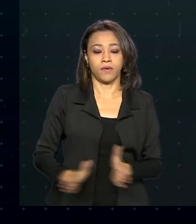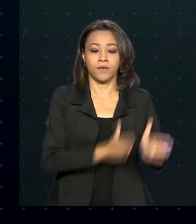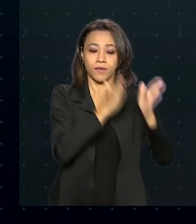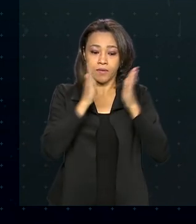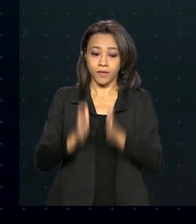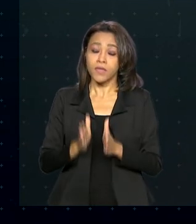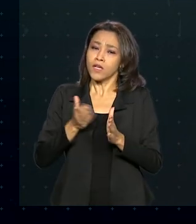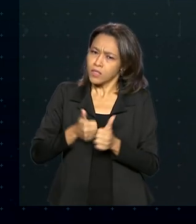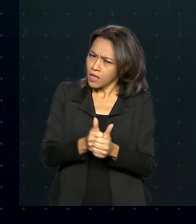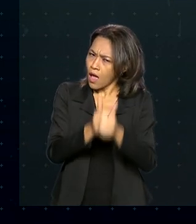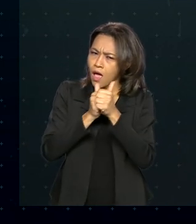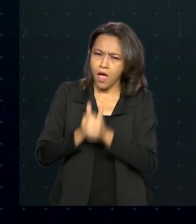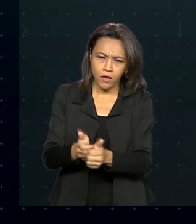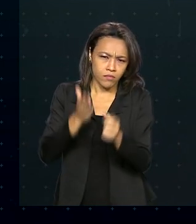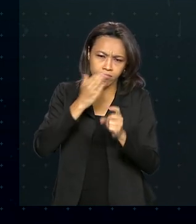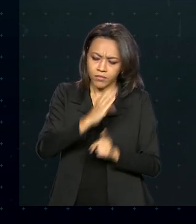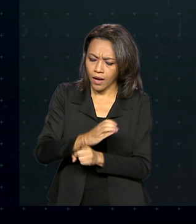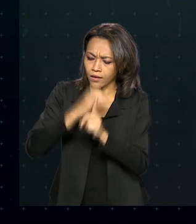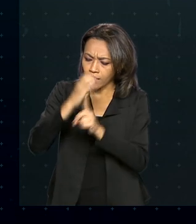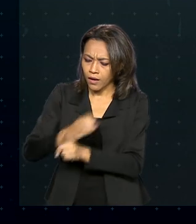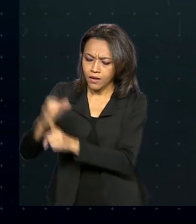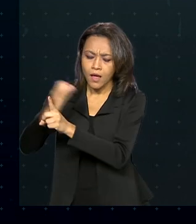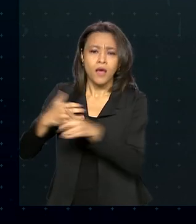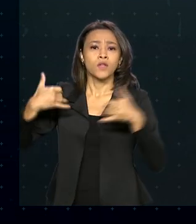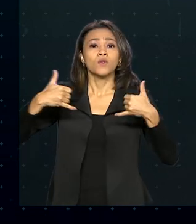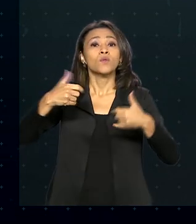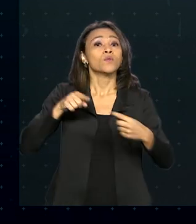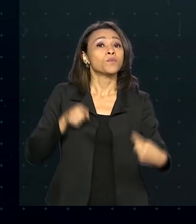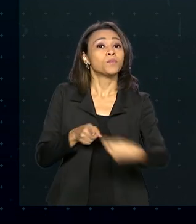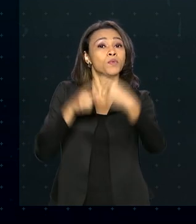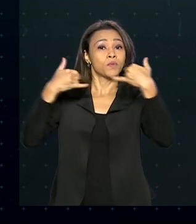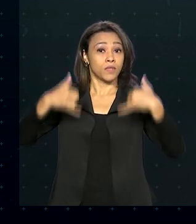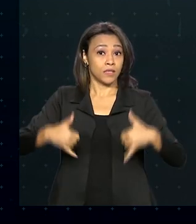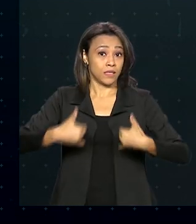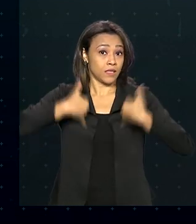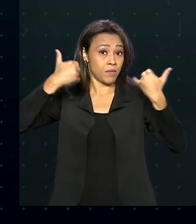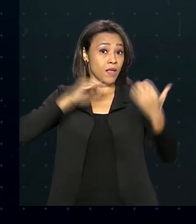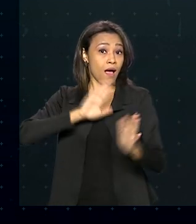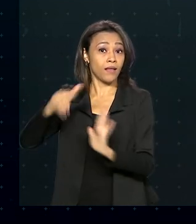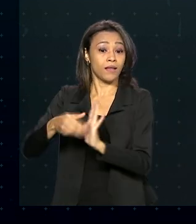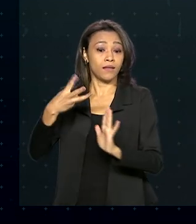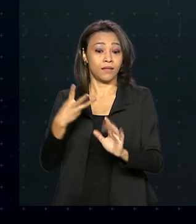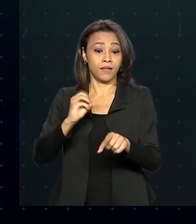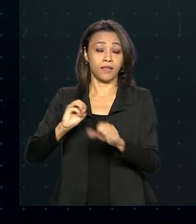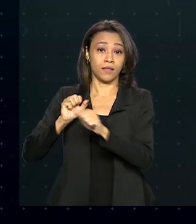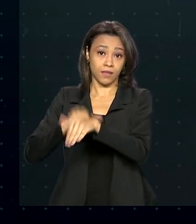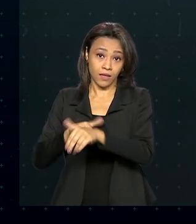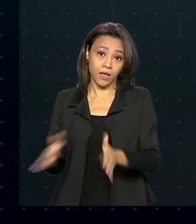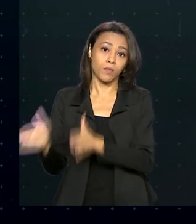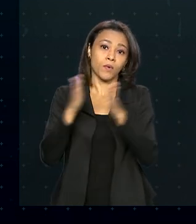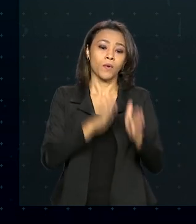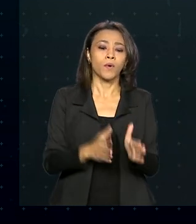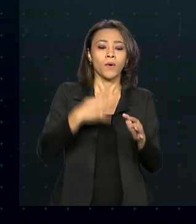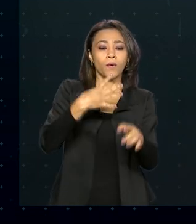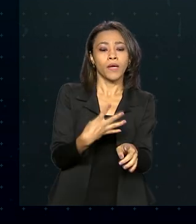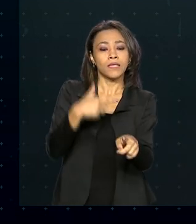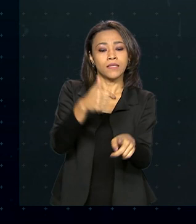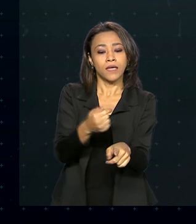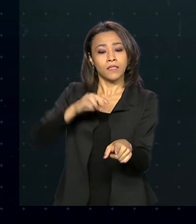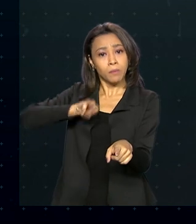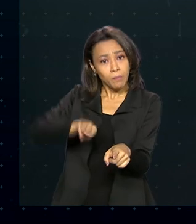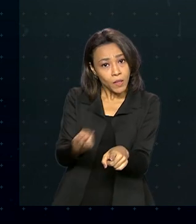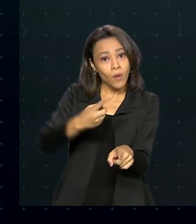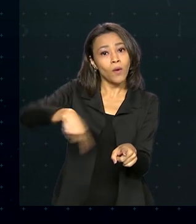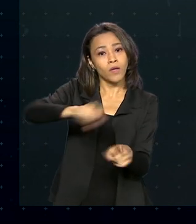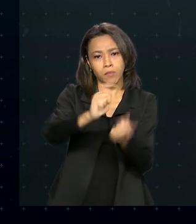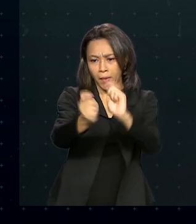calendário segue, de acordo com o mês de nascimento, até 30 de setembro. Serão 47 milhões de pagamentos, que vão